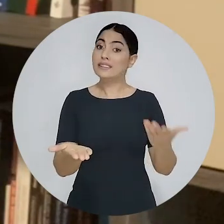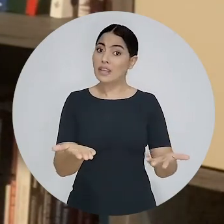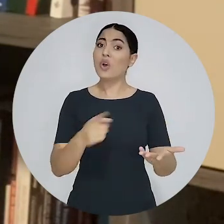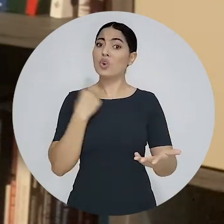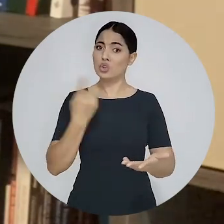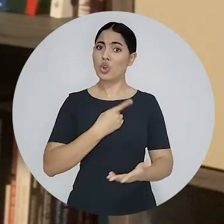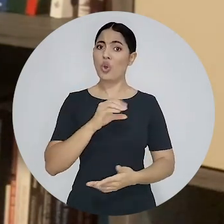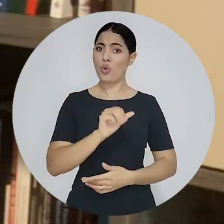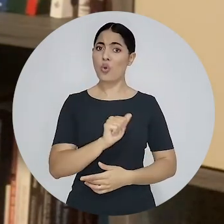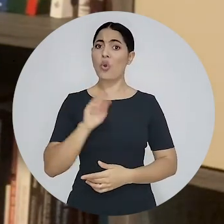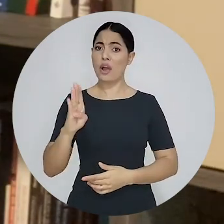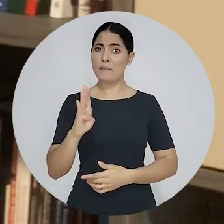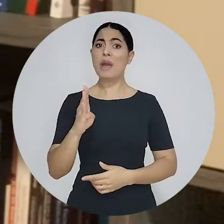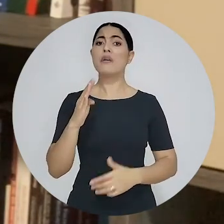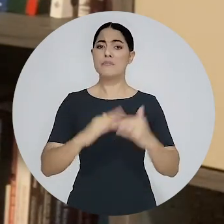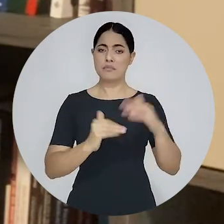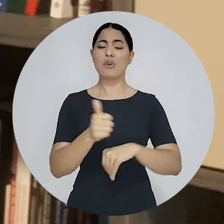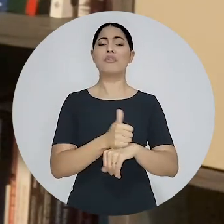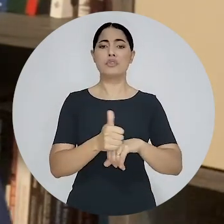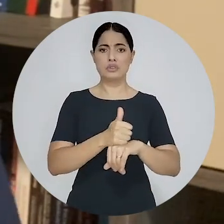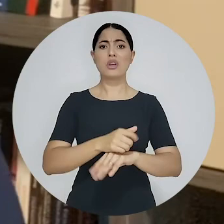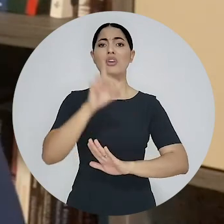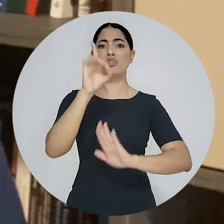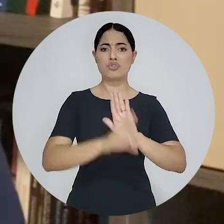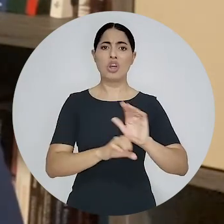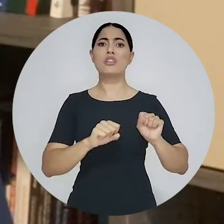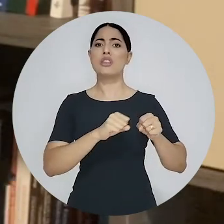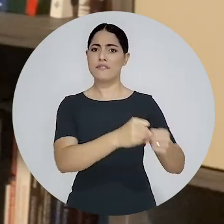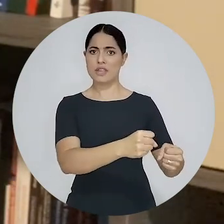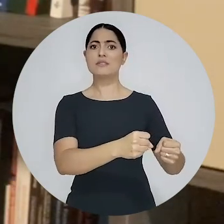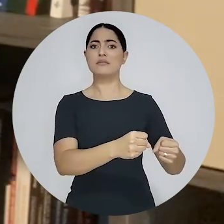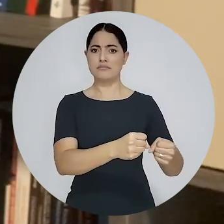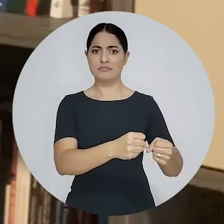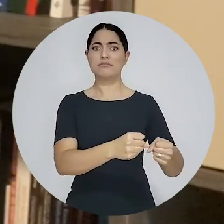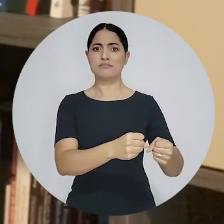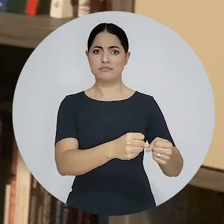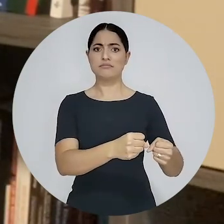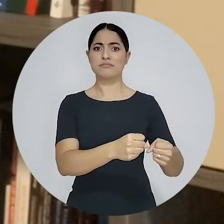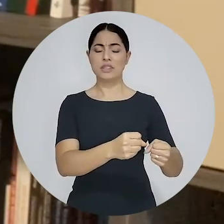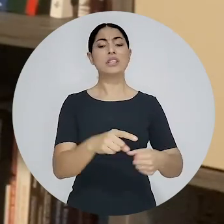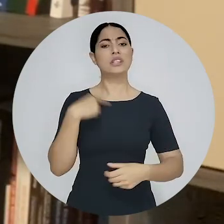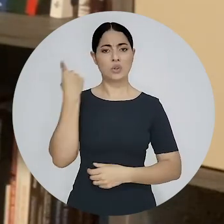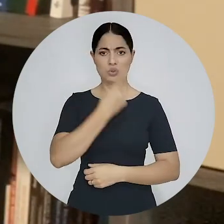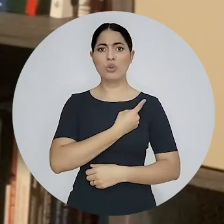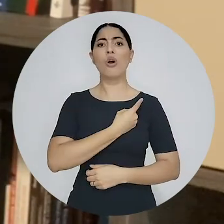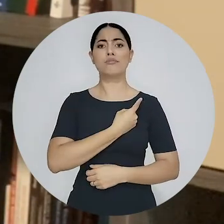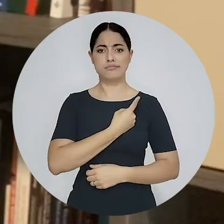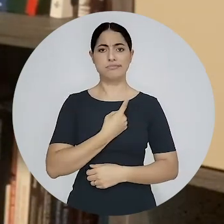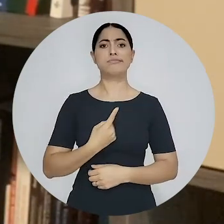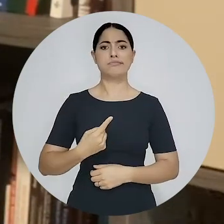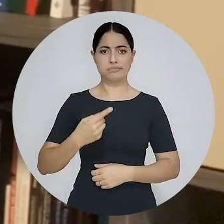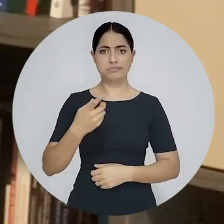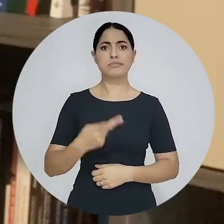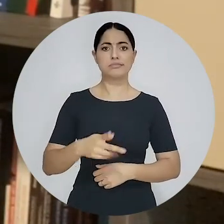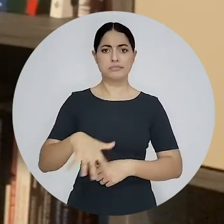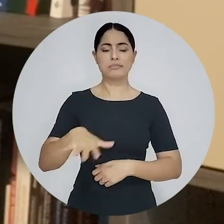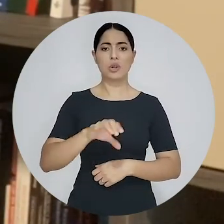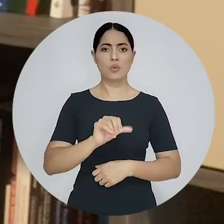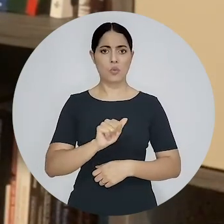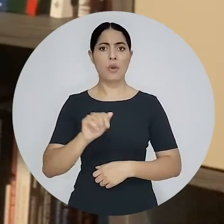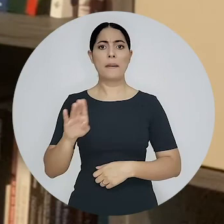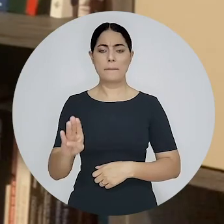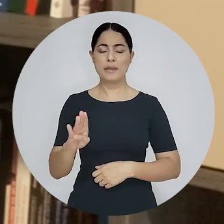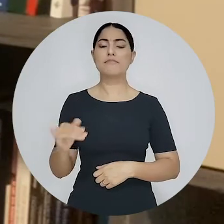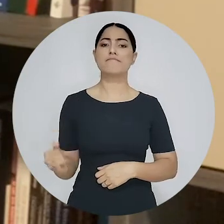que defende as prerrogativas porque elas são importantes para o exercício do direito de defesa, não poderia ouvidar, não